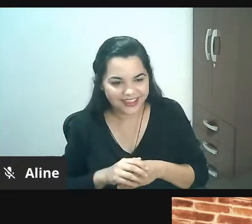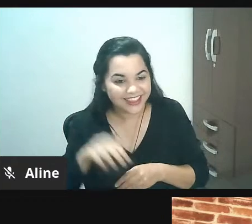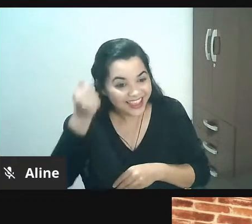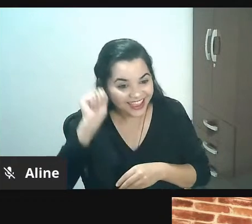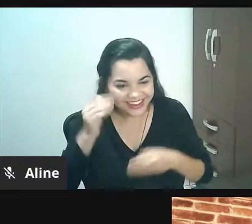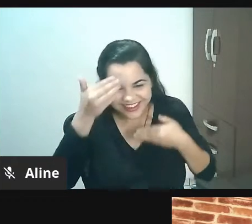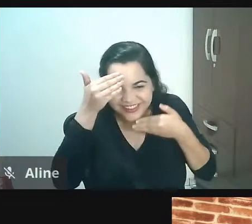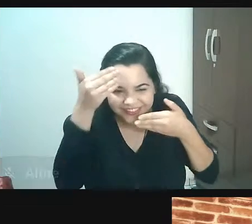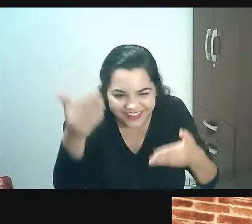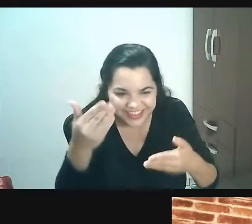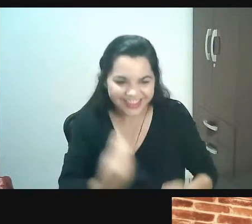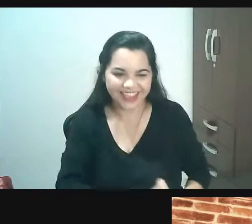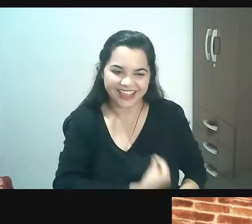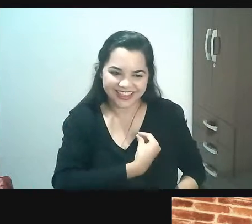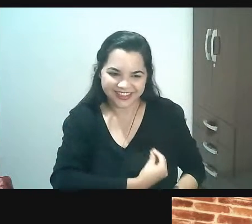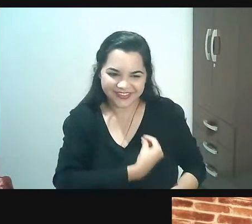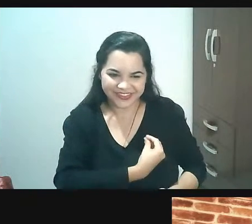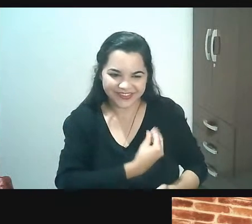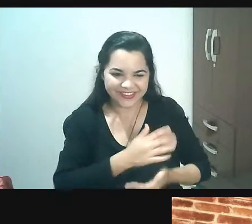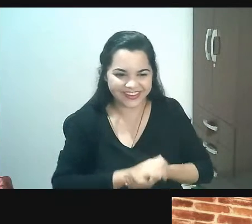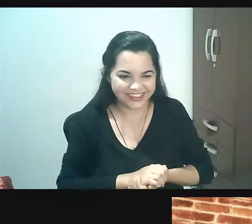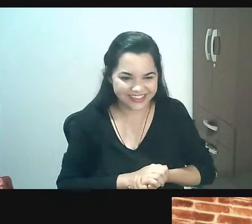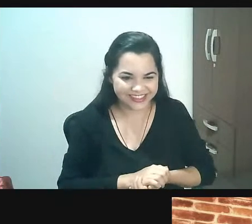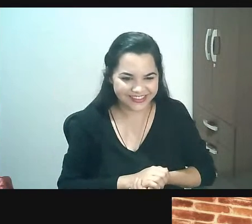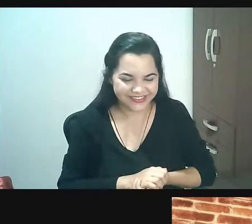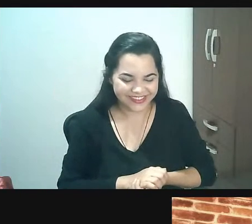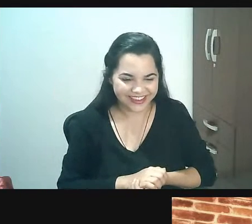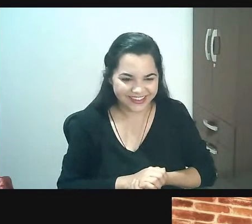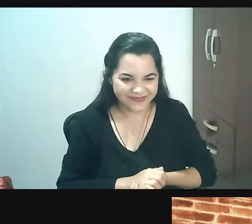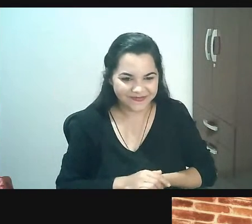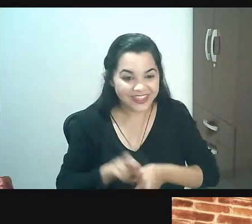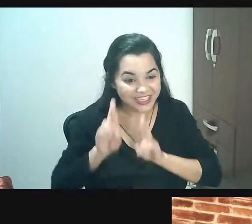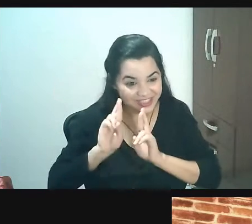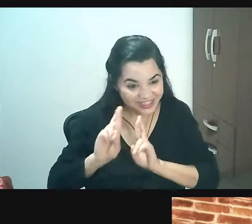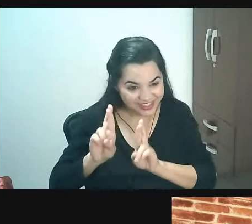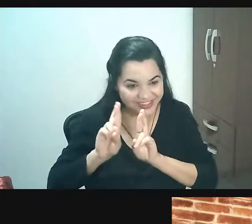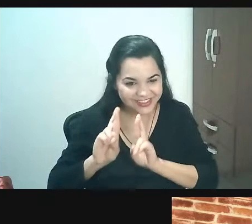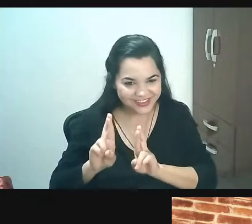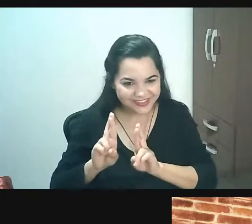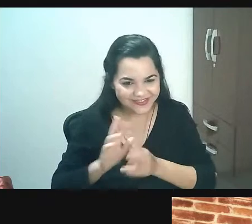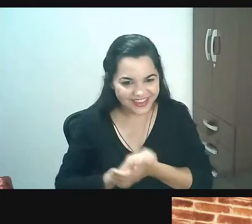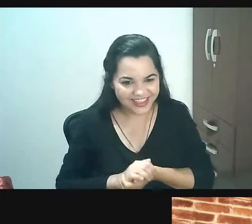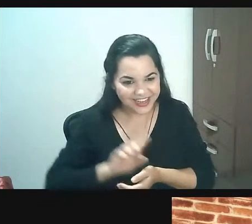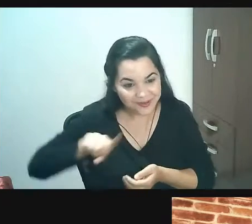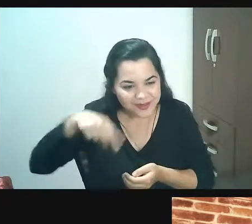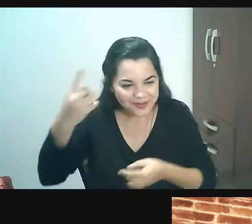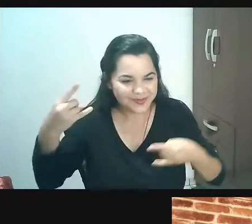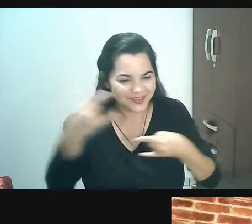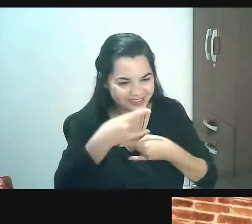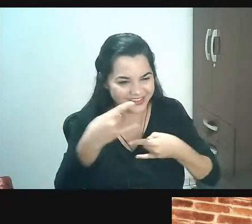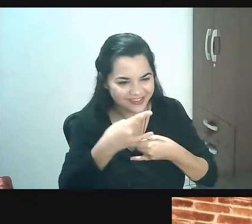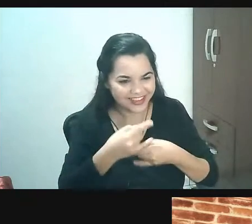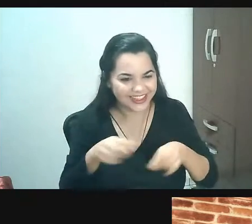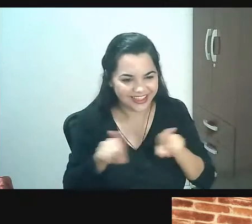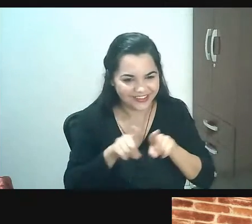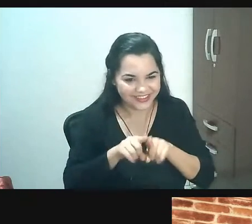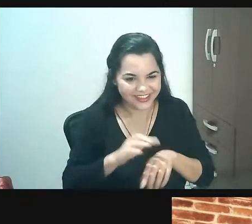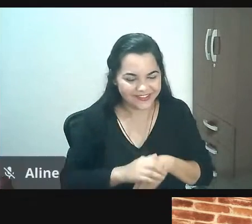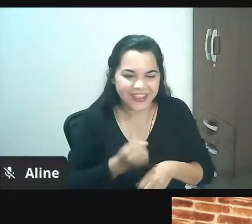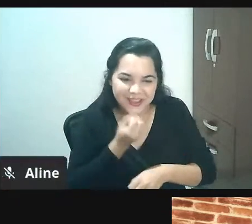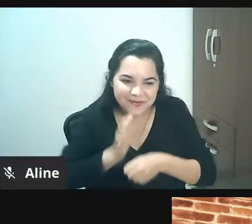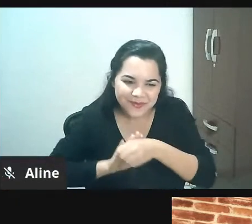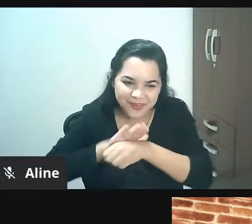obrigada por ter participado conosco desta noite esperamos você em um próximo evento William boa